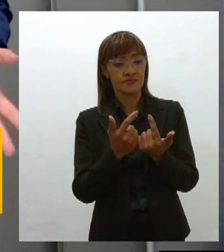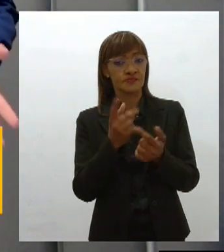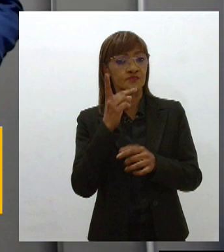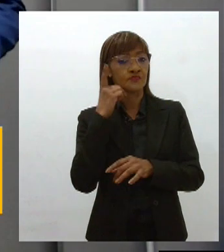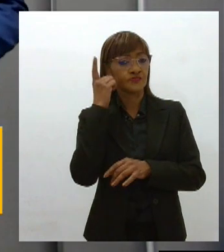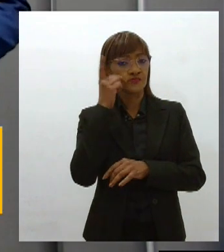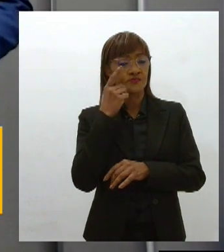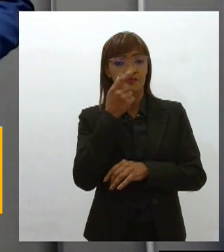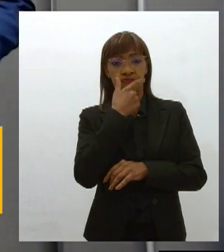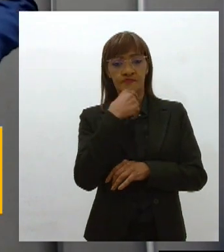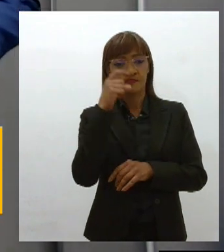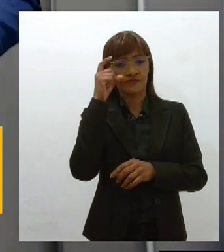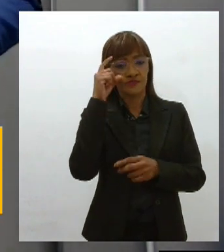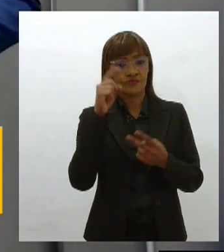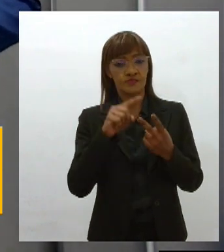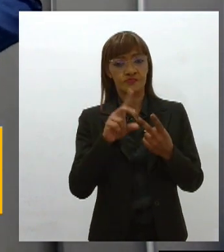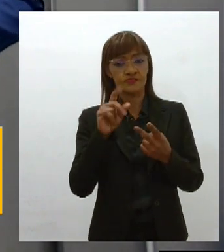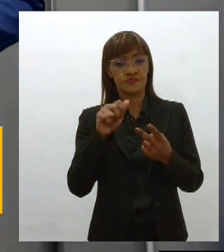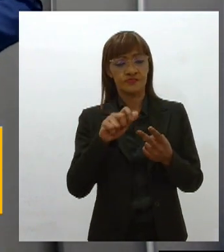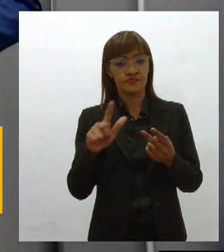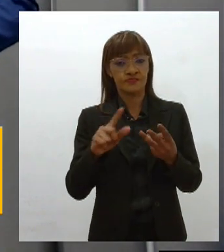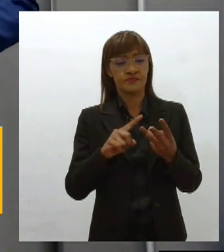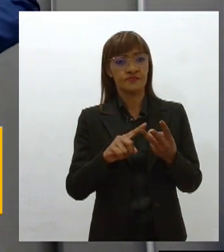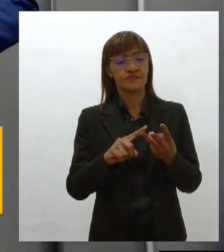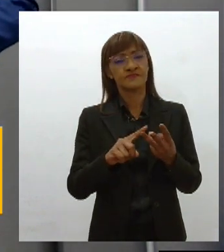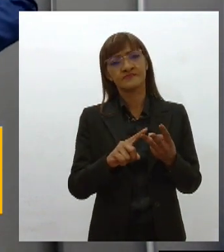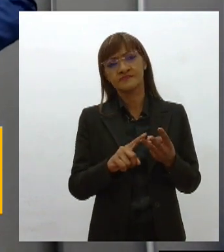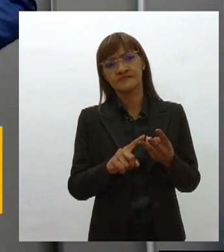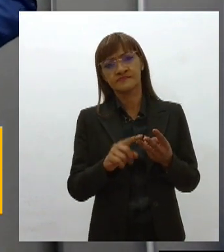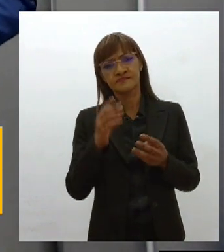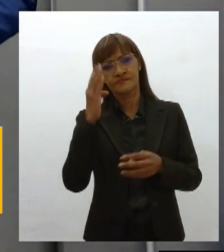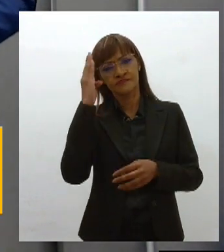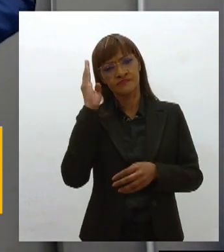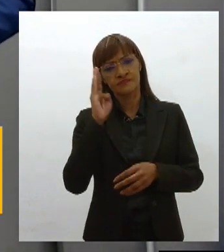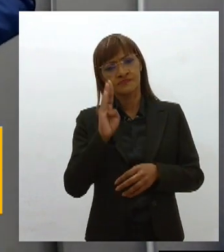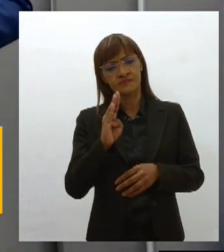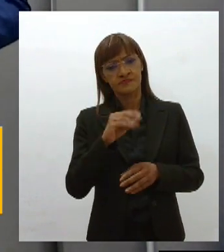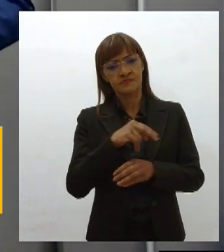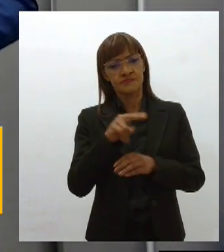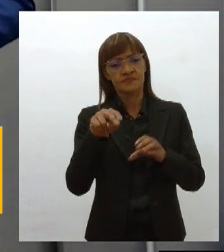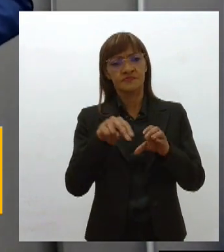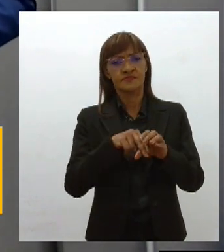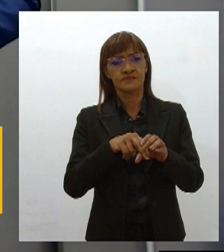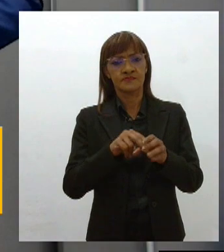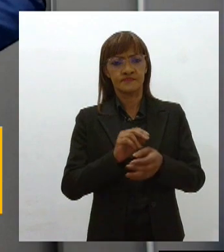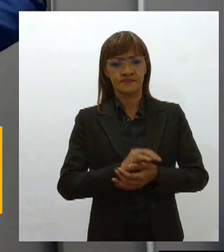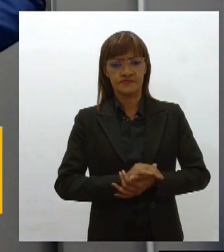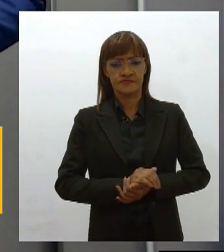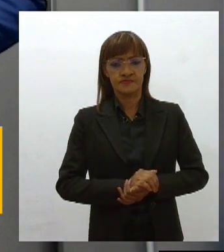Opaços, Daniel Fortes e Irã Barbosa utilizaram a tribuna. Vamos ver o que eles disseram.